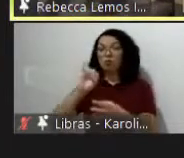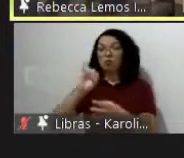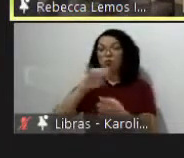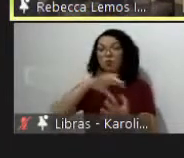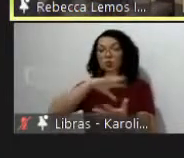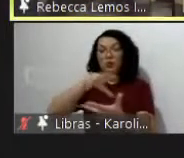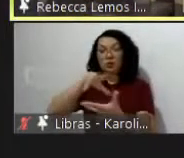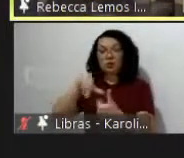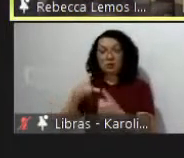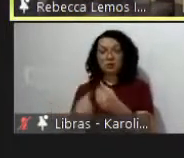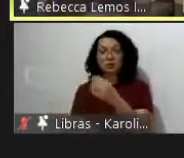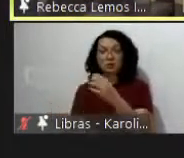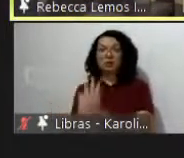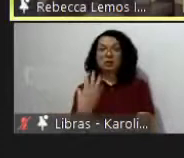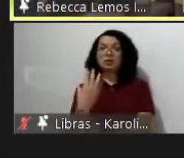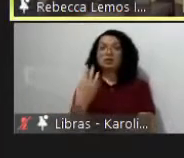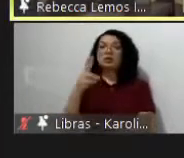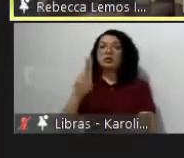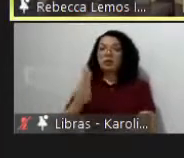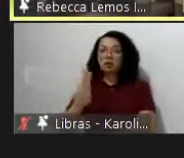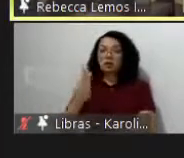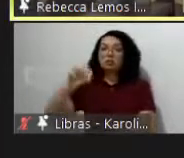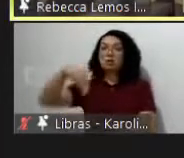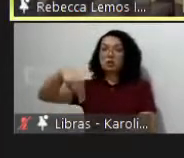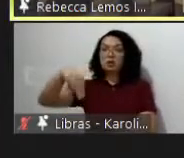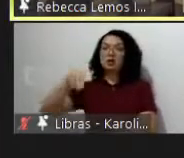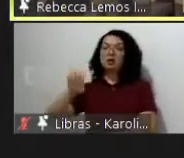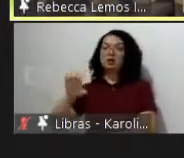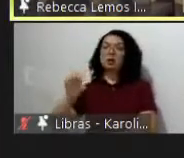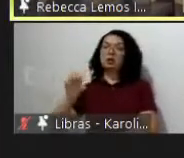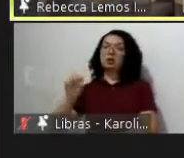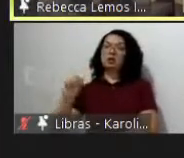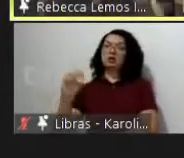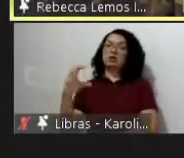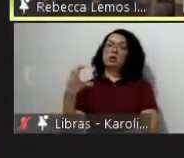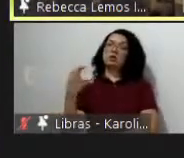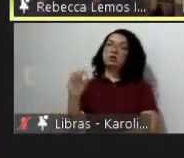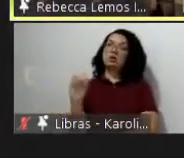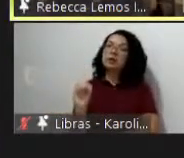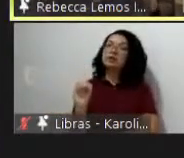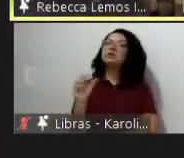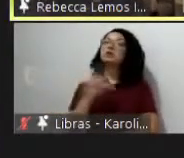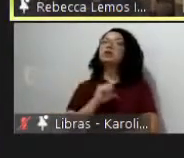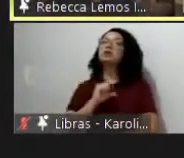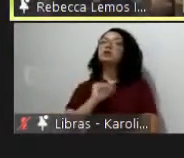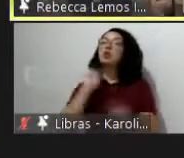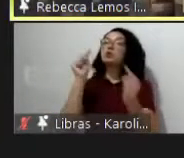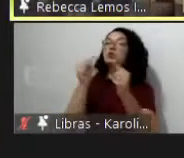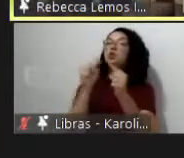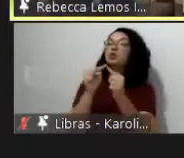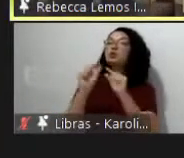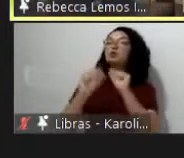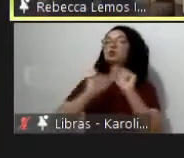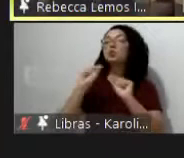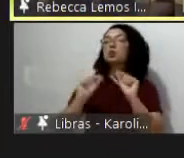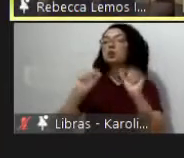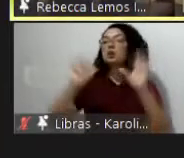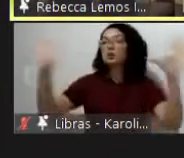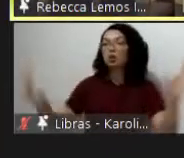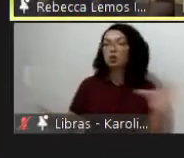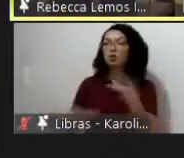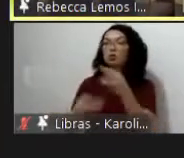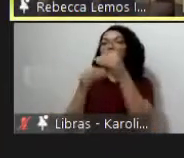vários desses centros foram criados pela Unesco exatamente nessa busca de maior integração do conhecimento latino